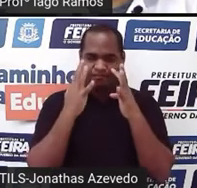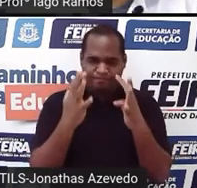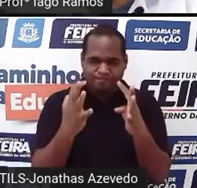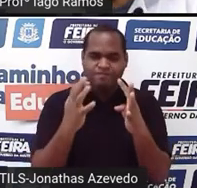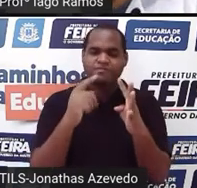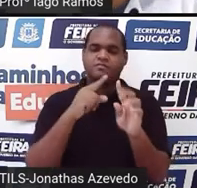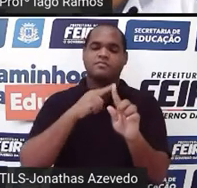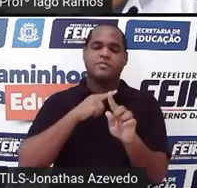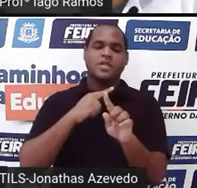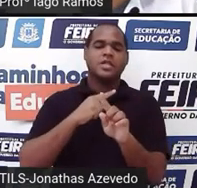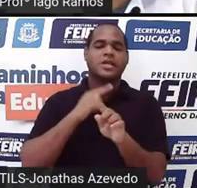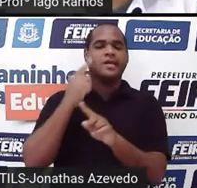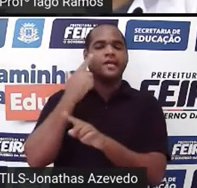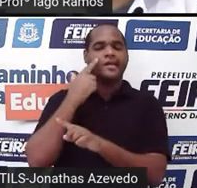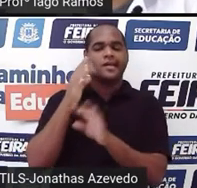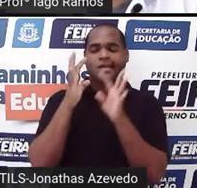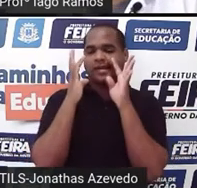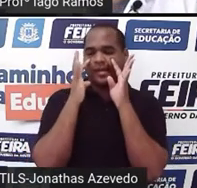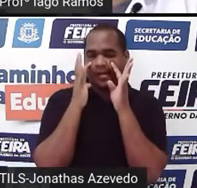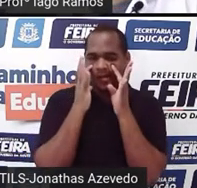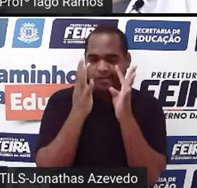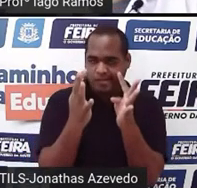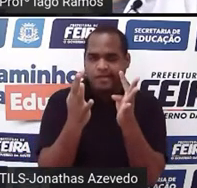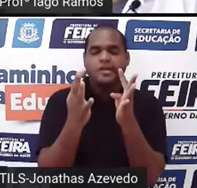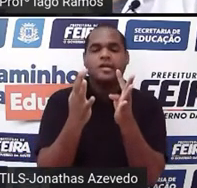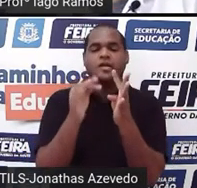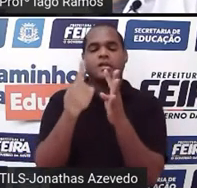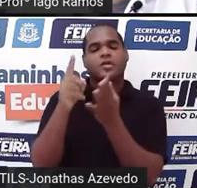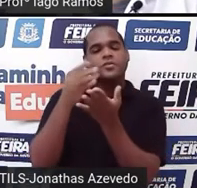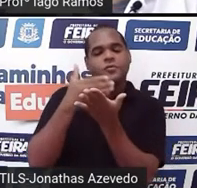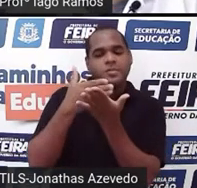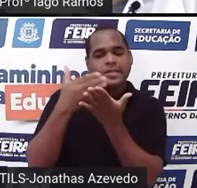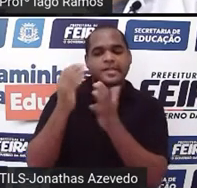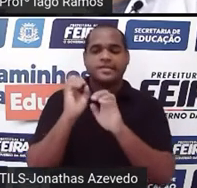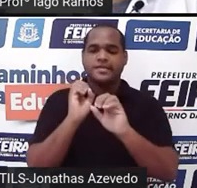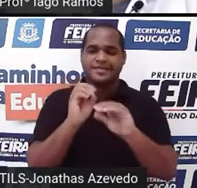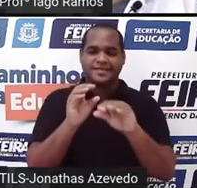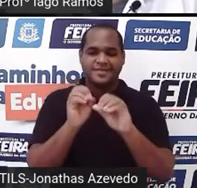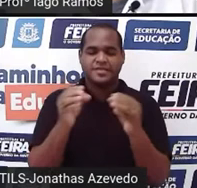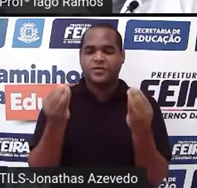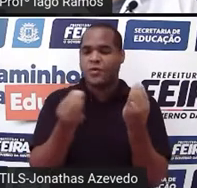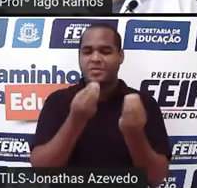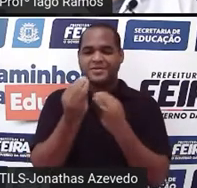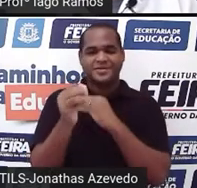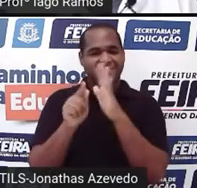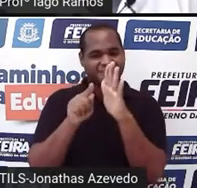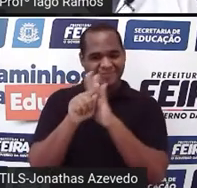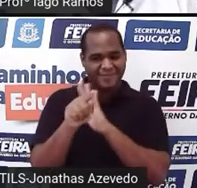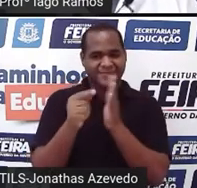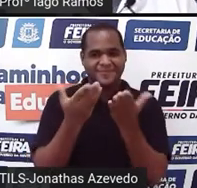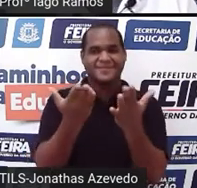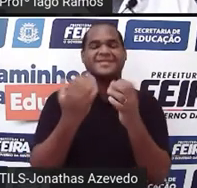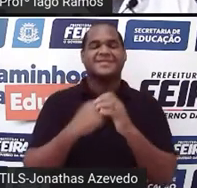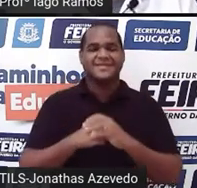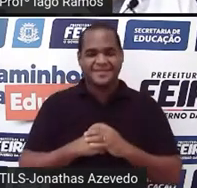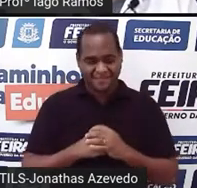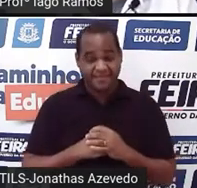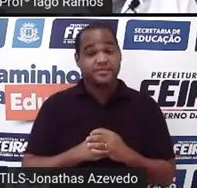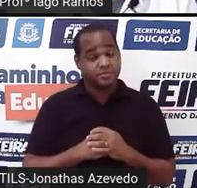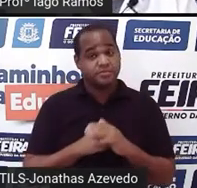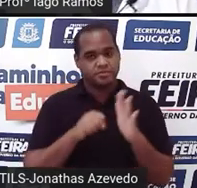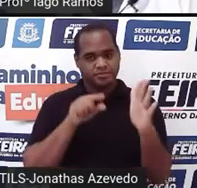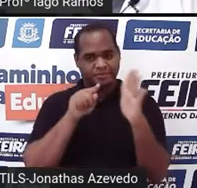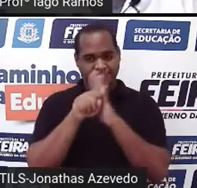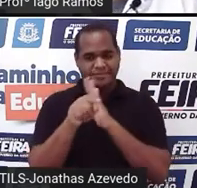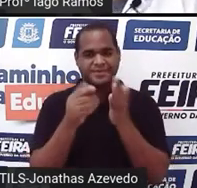o máximo da sua concentração, porque eu já começo a aula trazendo uma perguntinha aqui para você. É isso